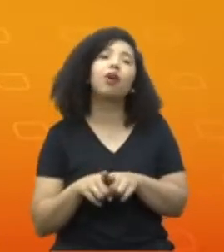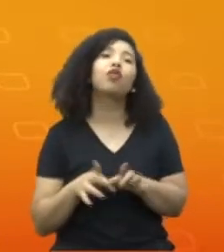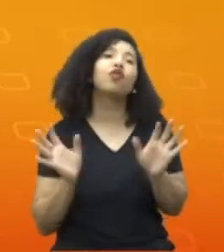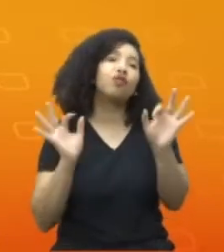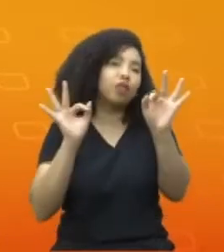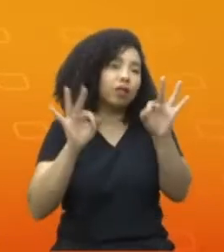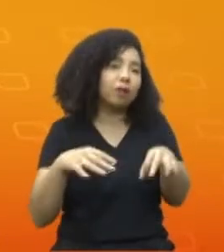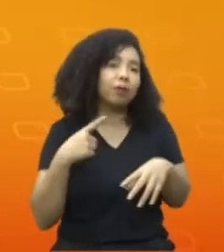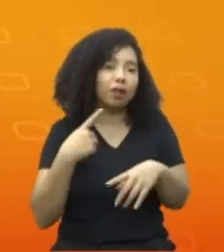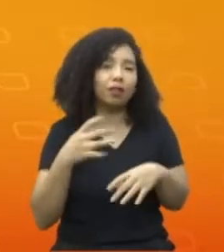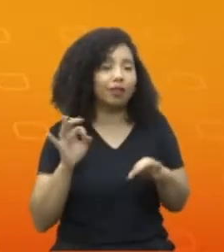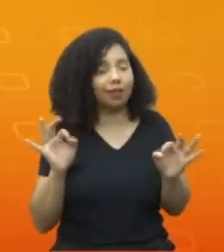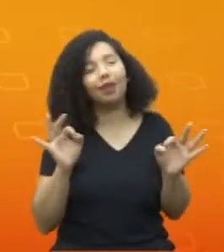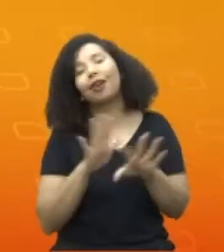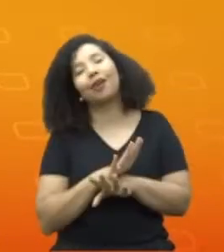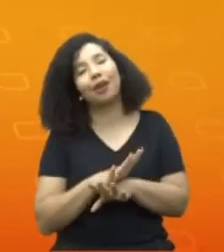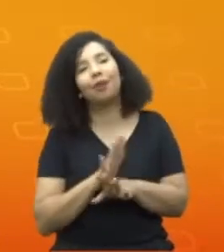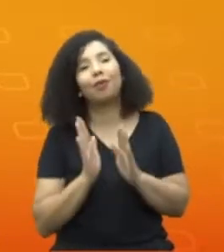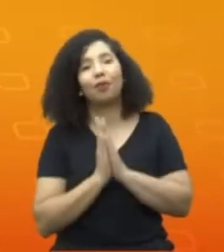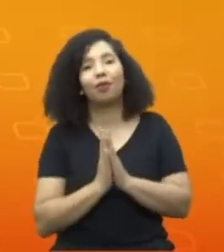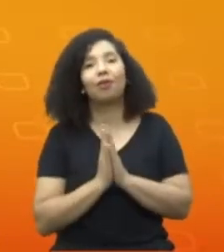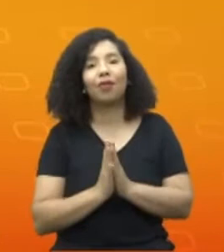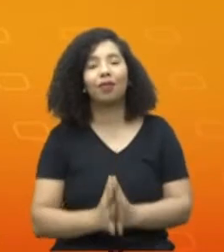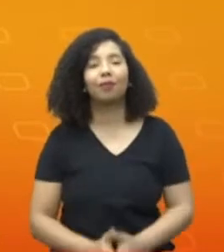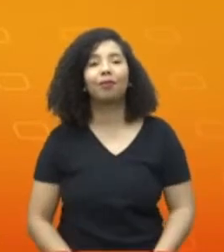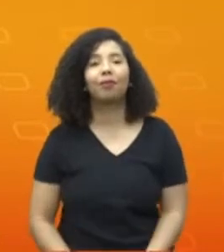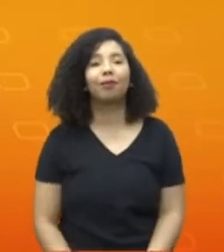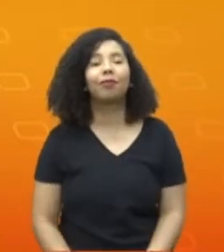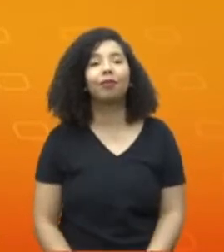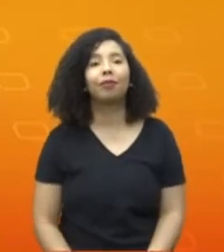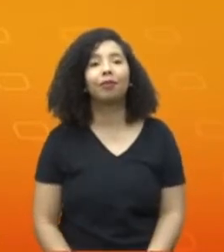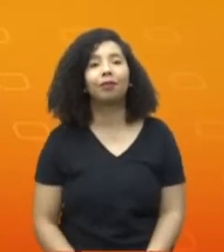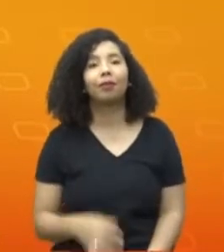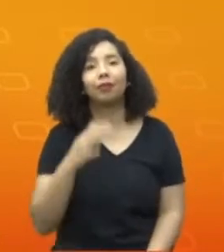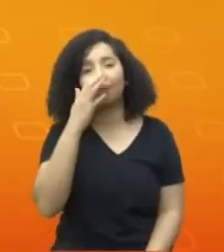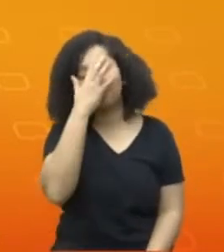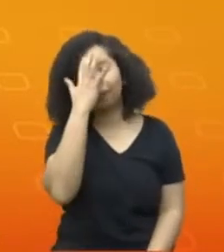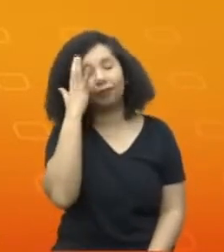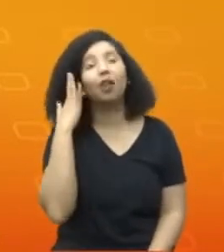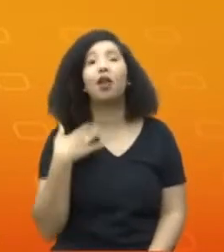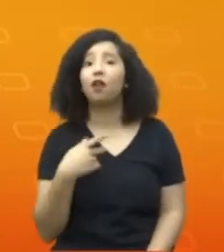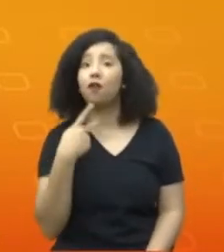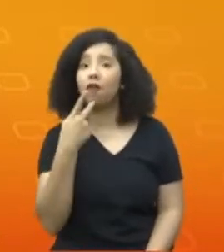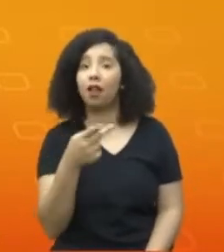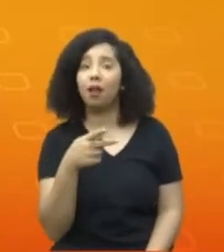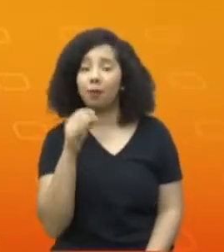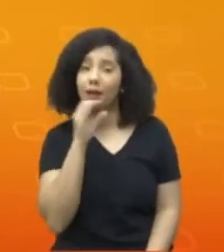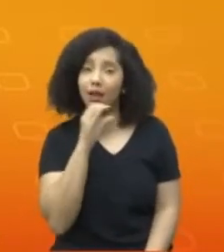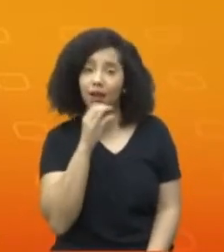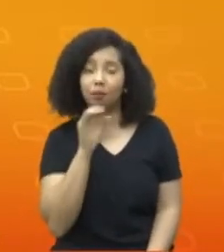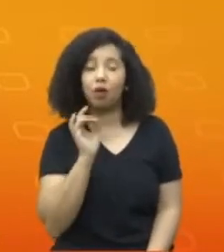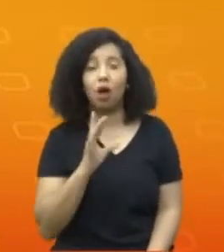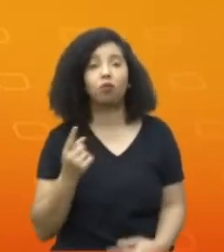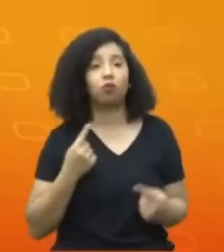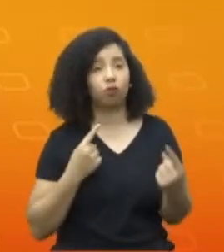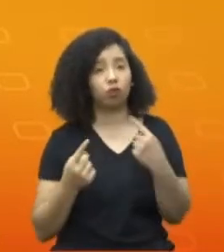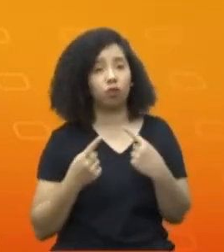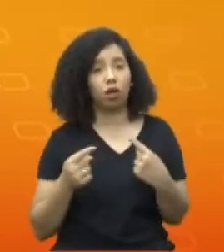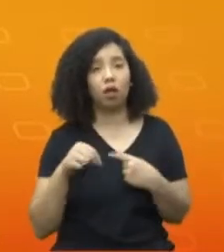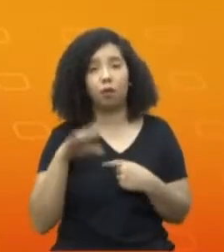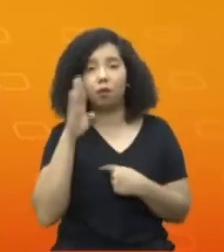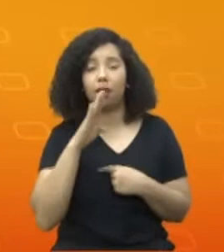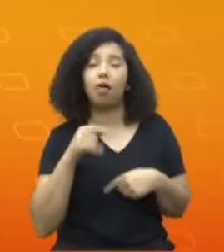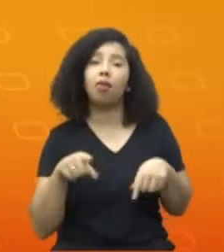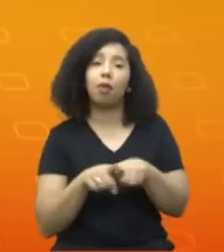a gente encerrar, por favor Luiz Cláudio, depois a gente ouve o Max. Eu vou falar bem rápido sobre não só a interatividade brasileira, mas a